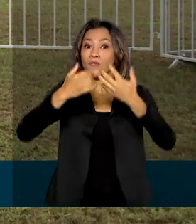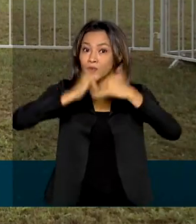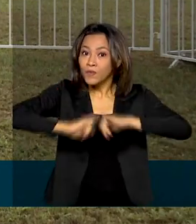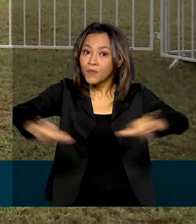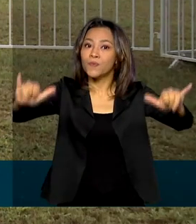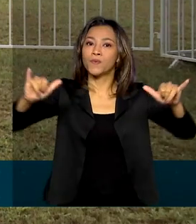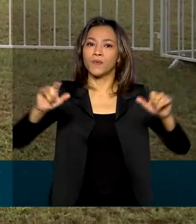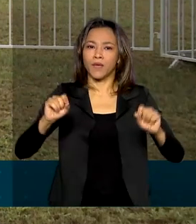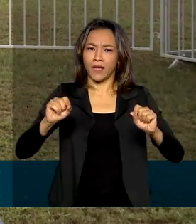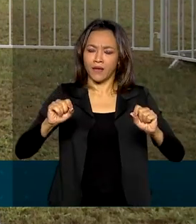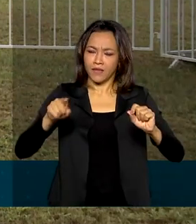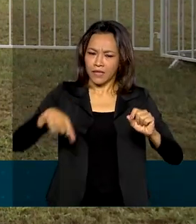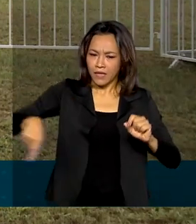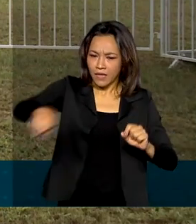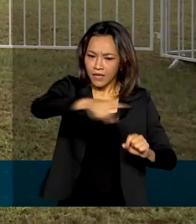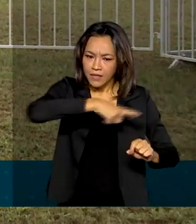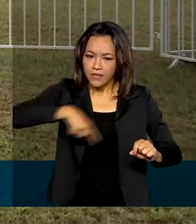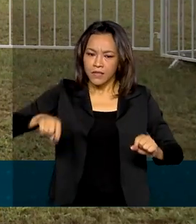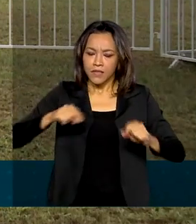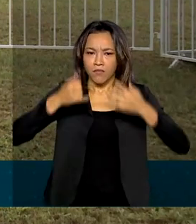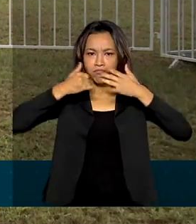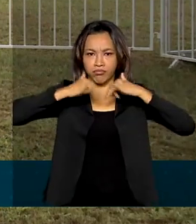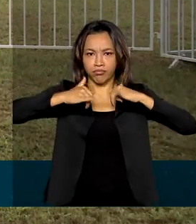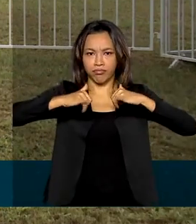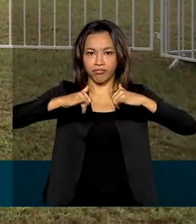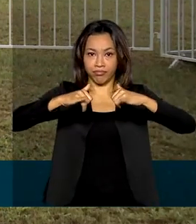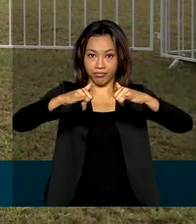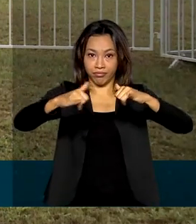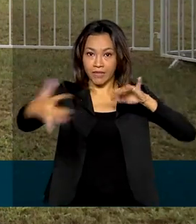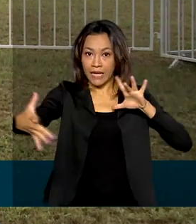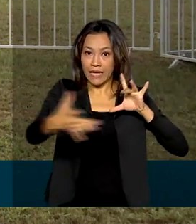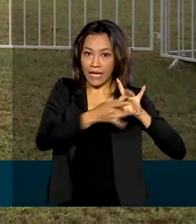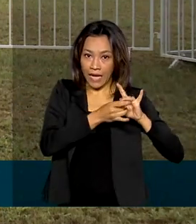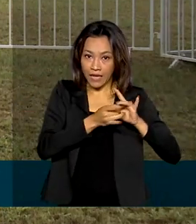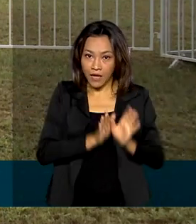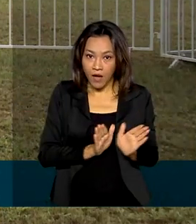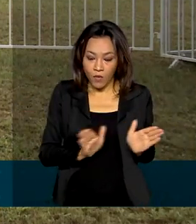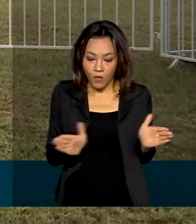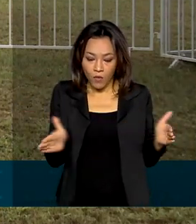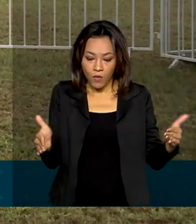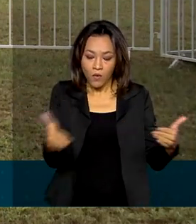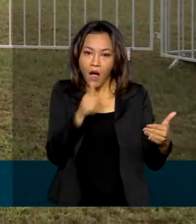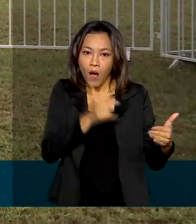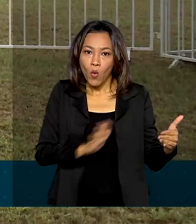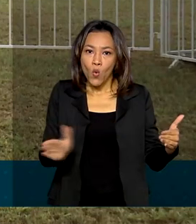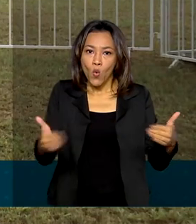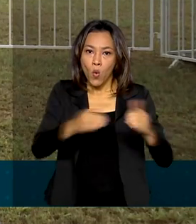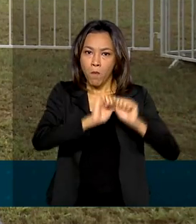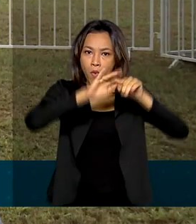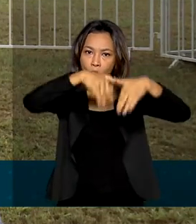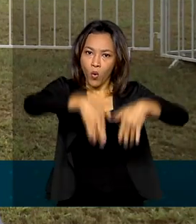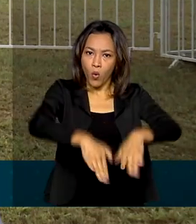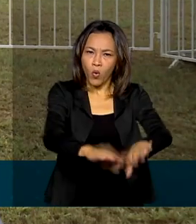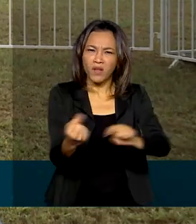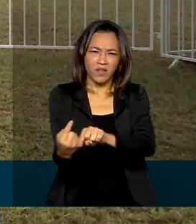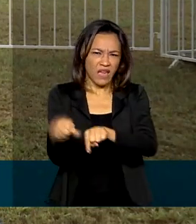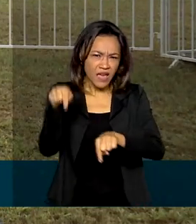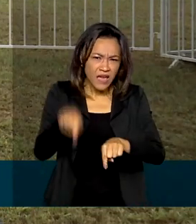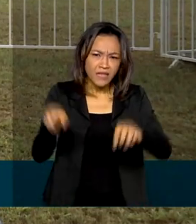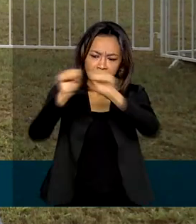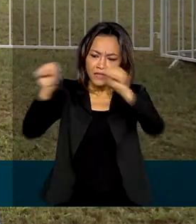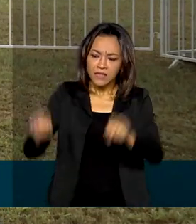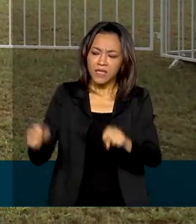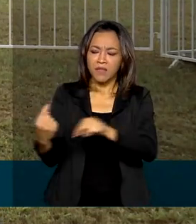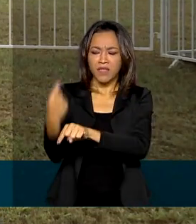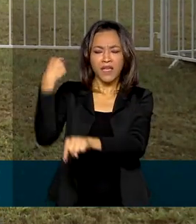do sistema de furnas, que é associado a Itaipu. Esse sistema existe desde 1984 e a